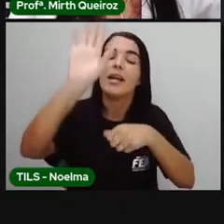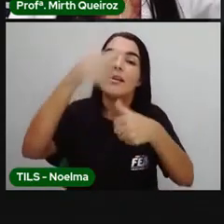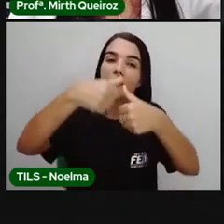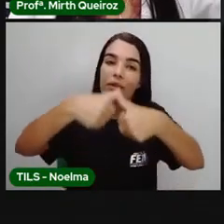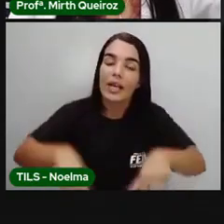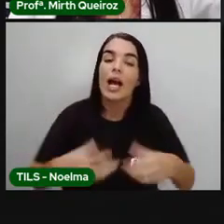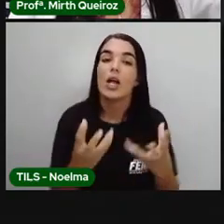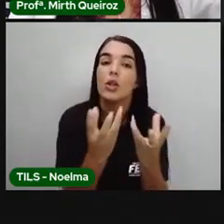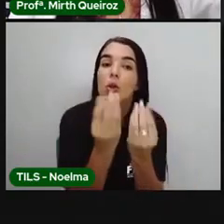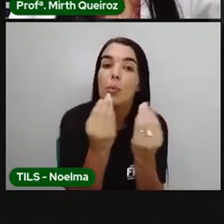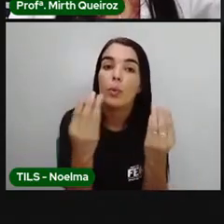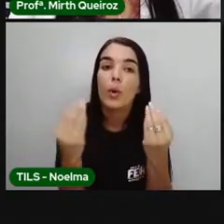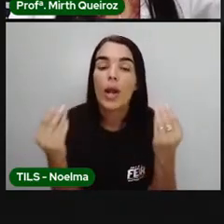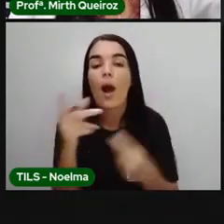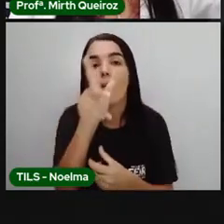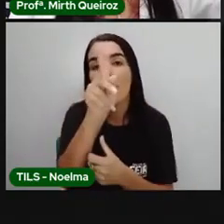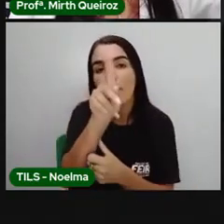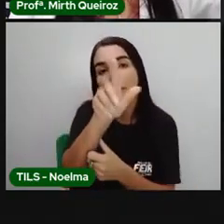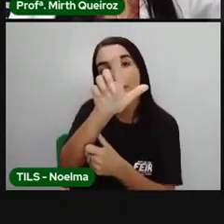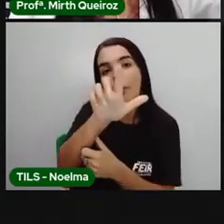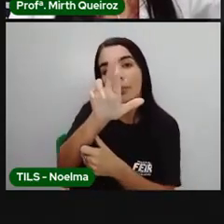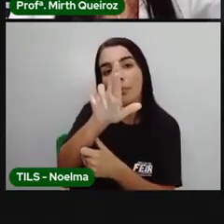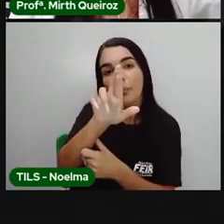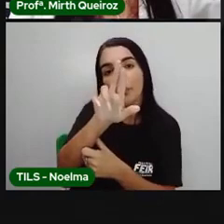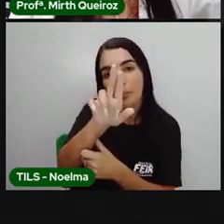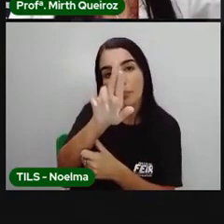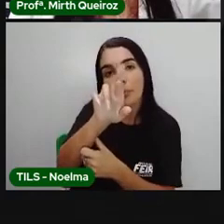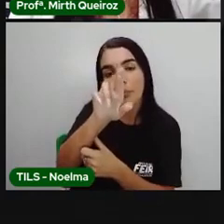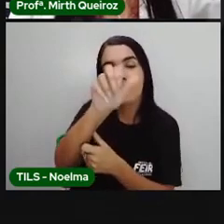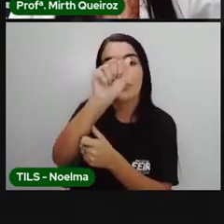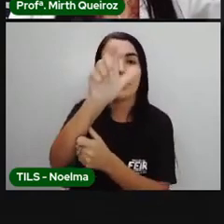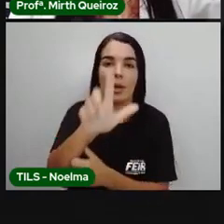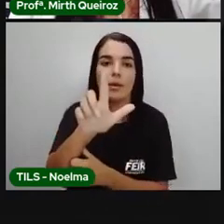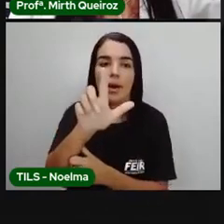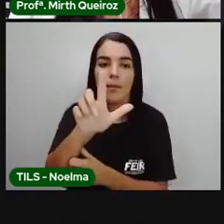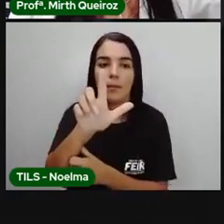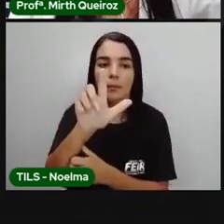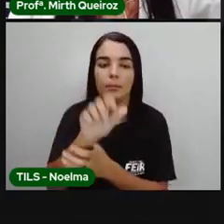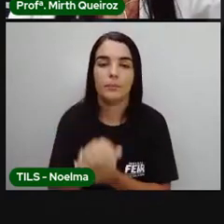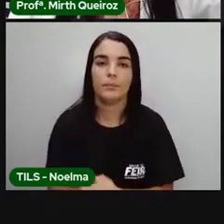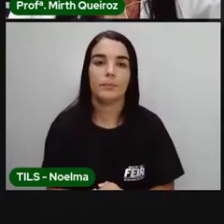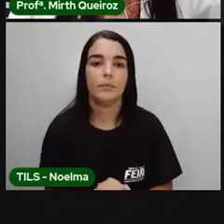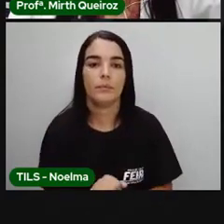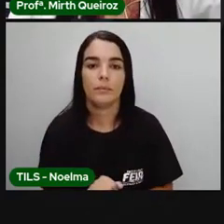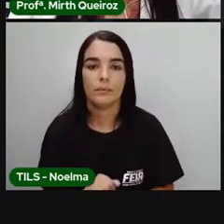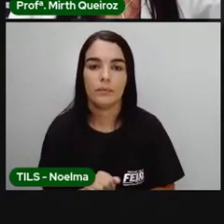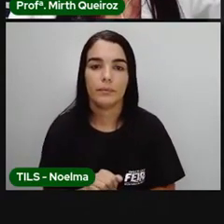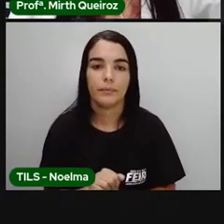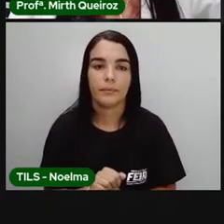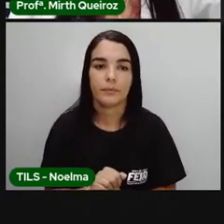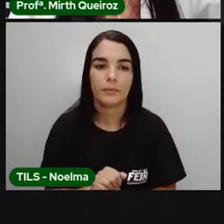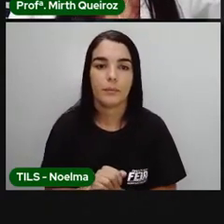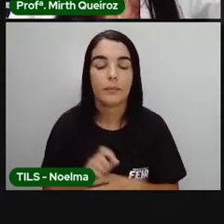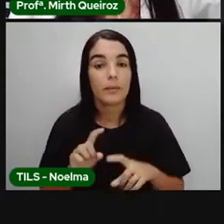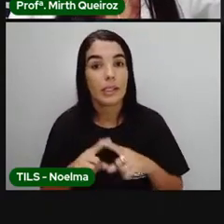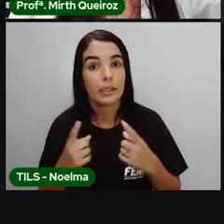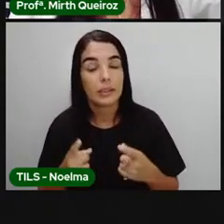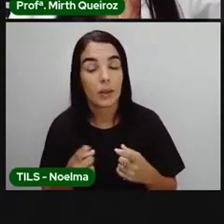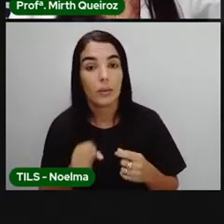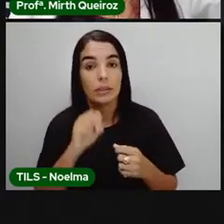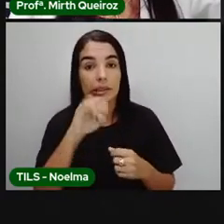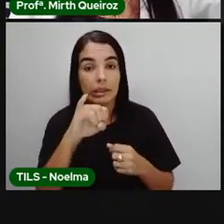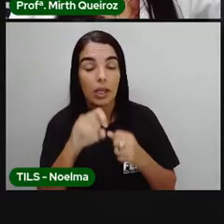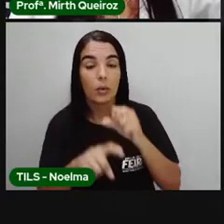Então, os, mercados, novos, abriram. Quem abriram? Os mercados. Então, quando o